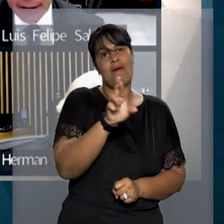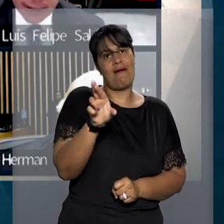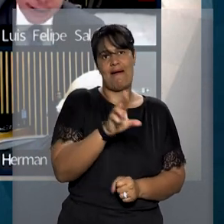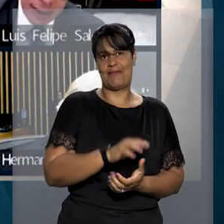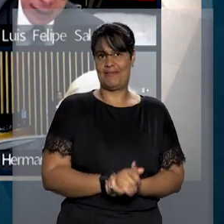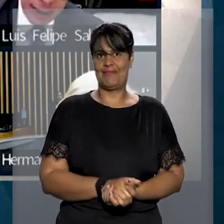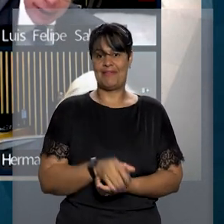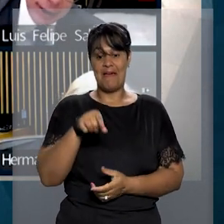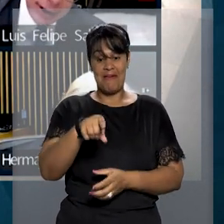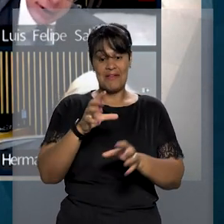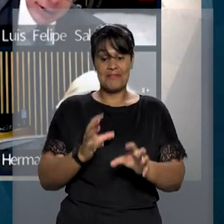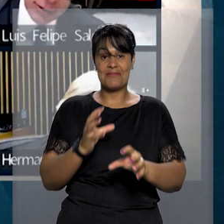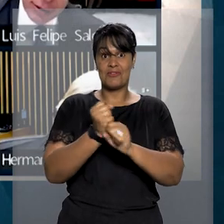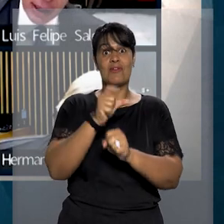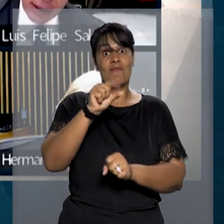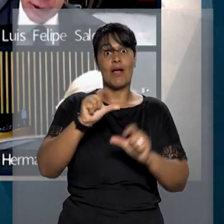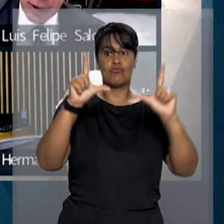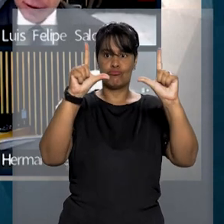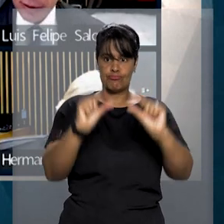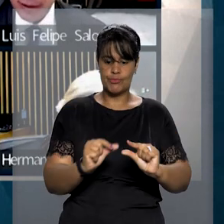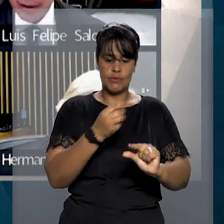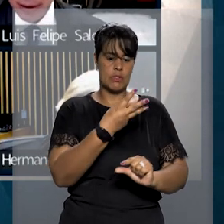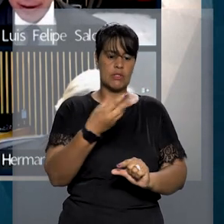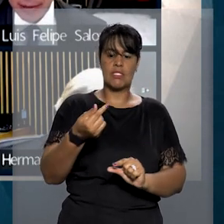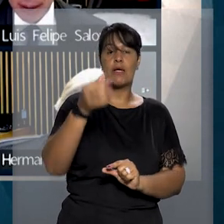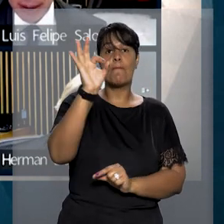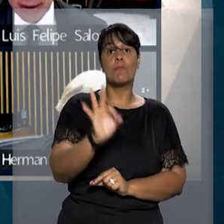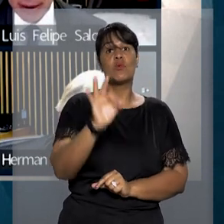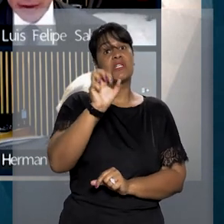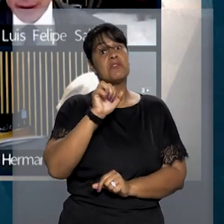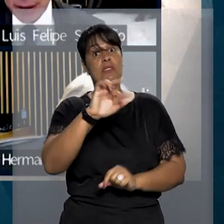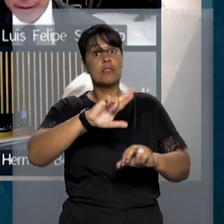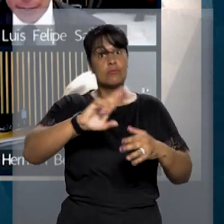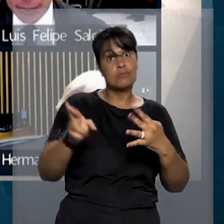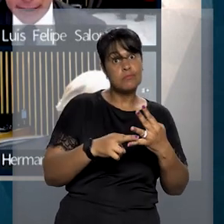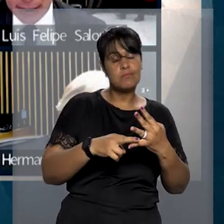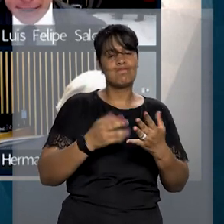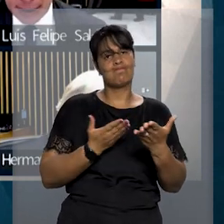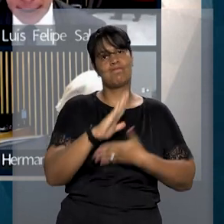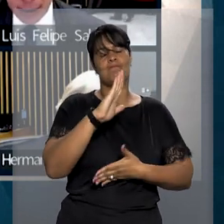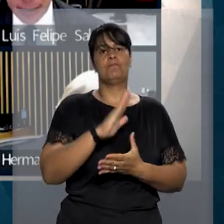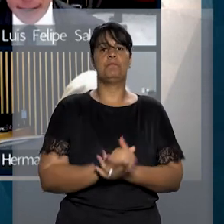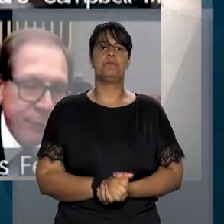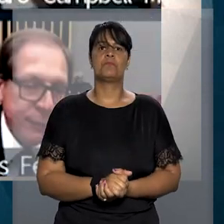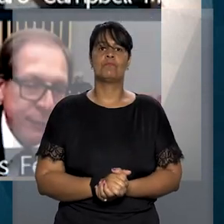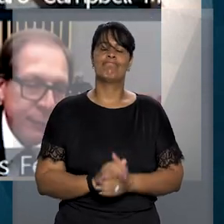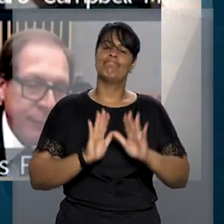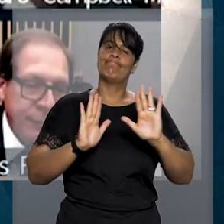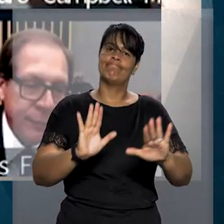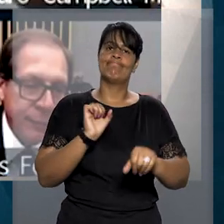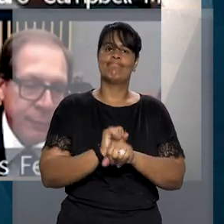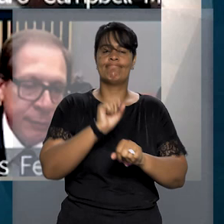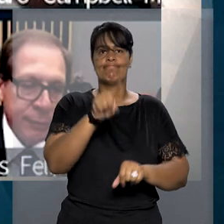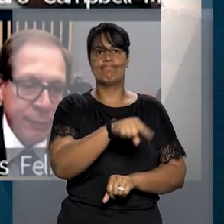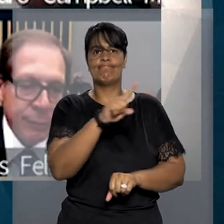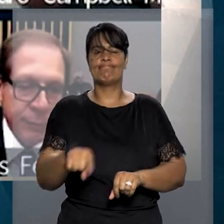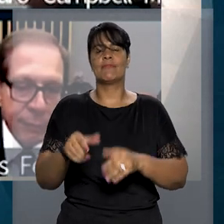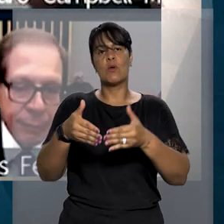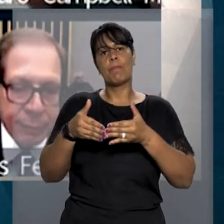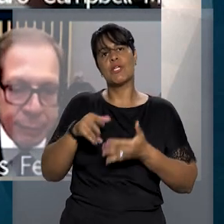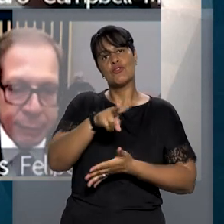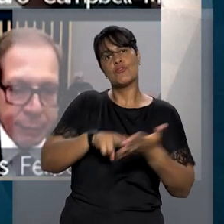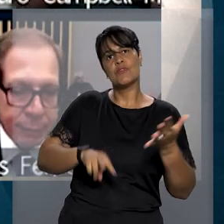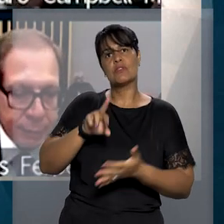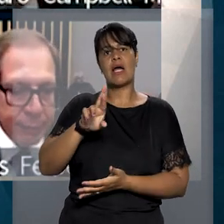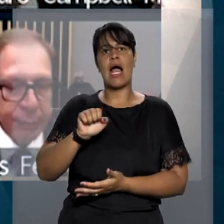R$ 33 mil. A quantia representará uma redução de 37% caso o recurso seja provido. O julgamento foi suspenso por